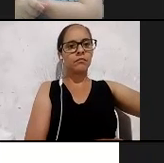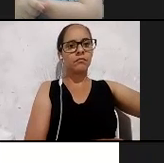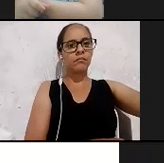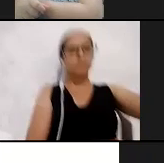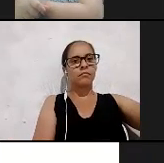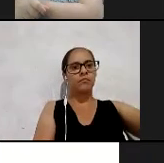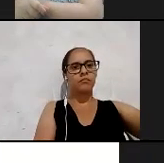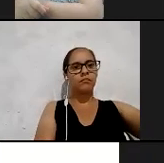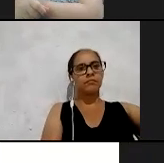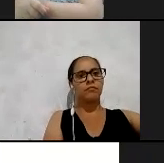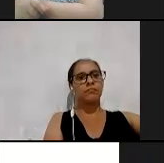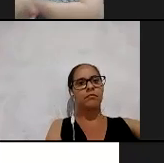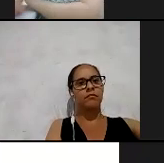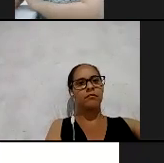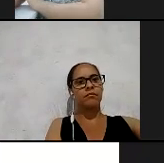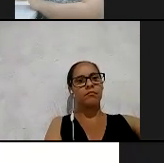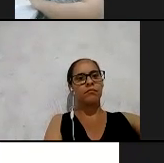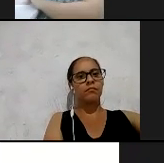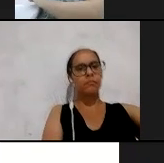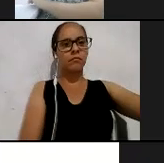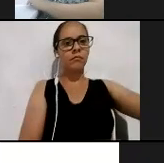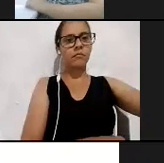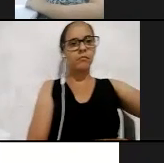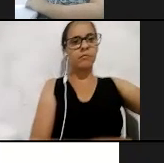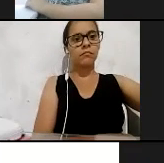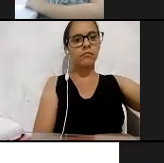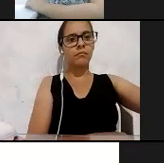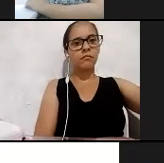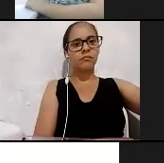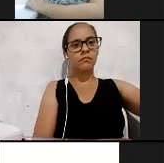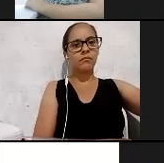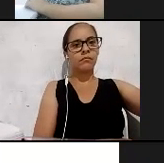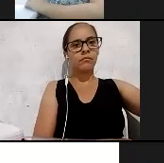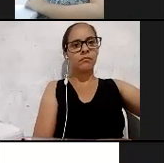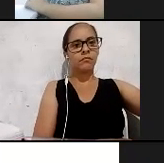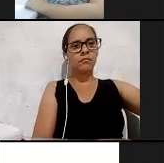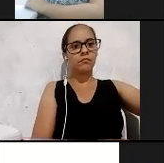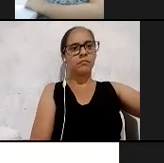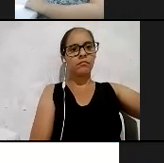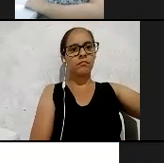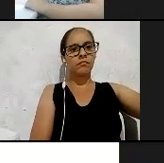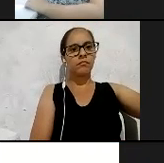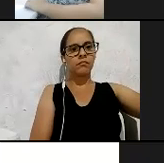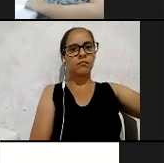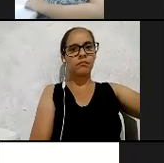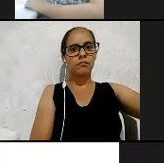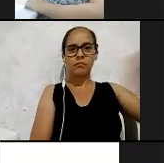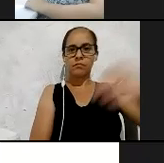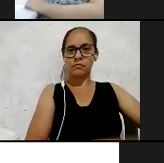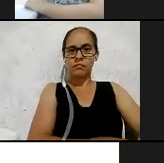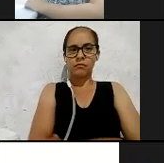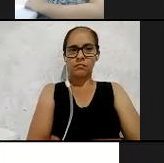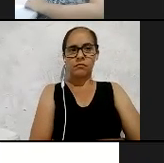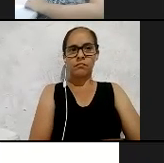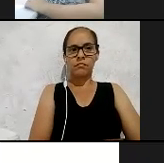isso atingiu toda a sociedade brasileira e também considerando que